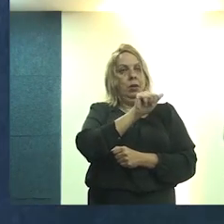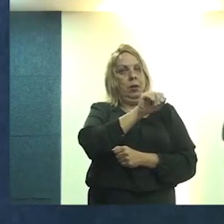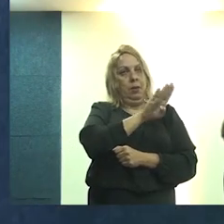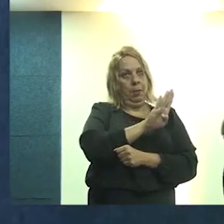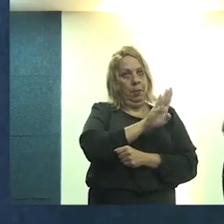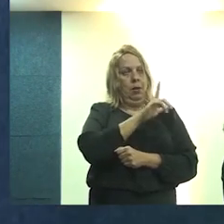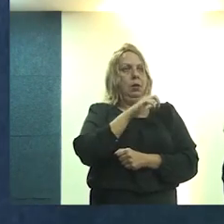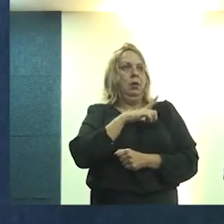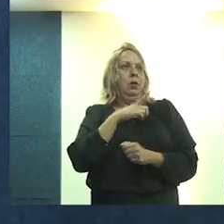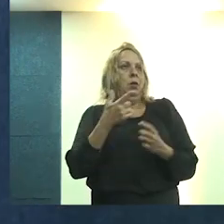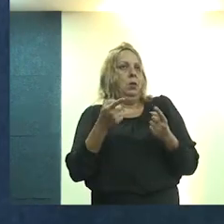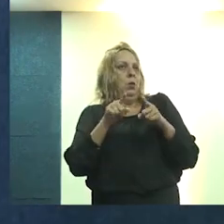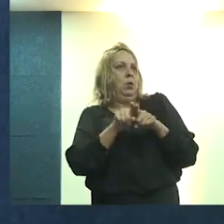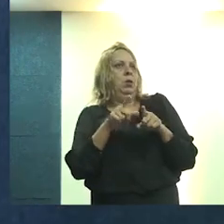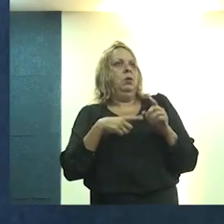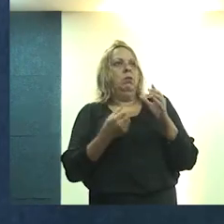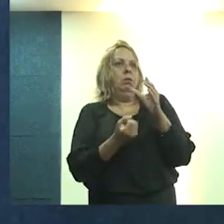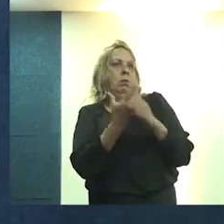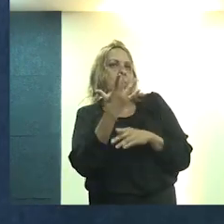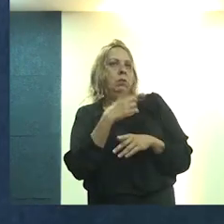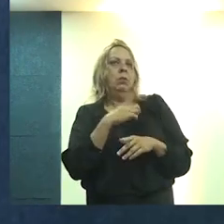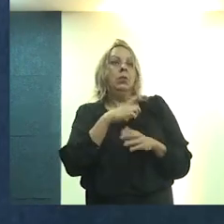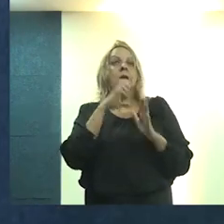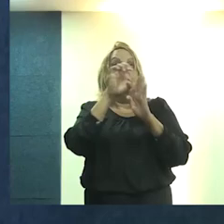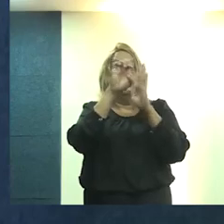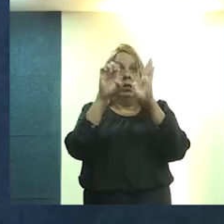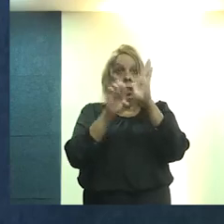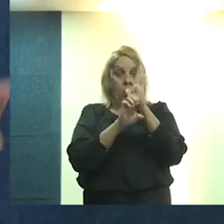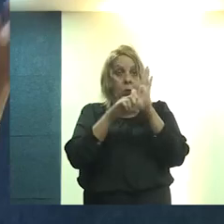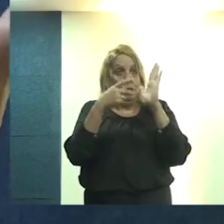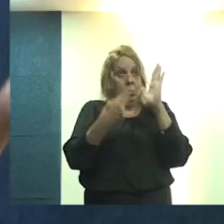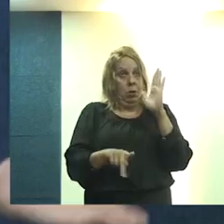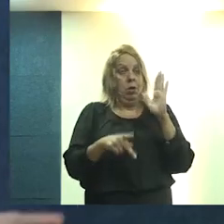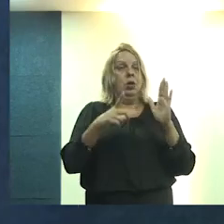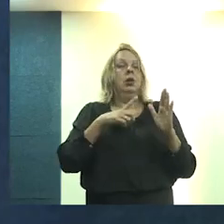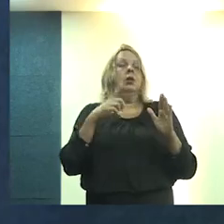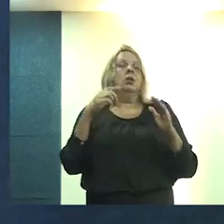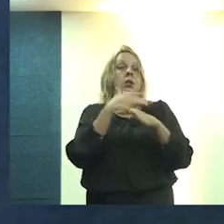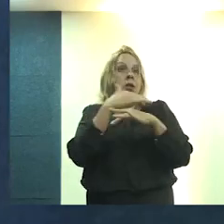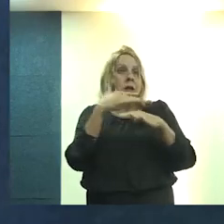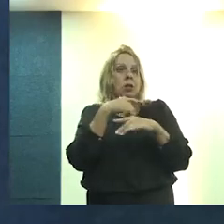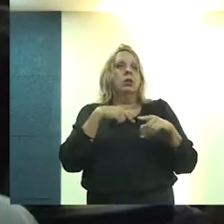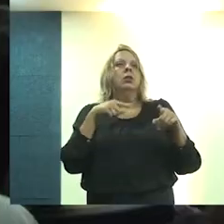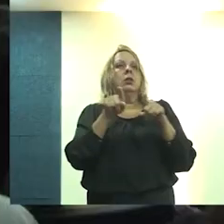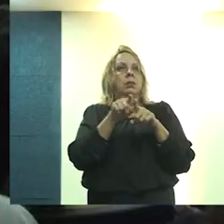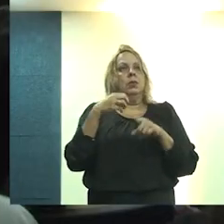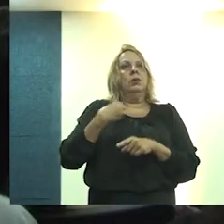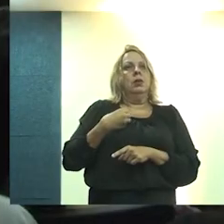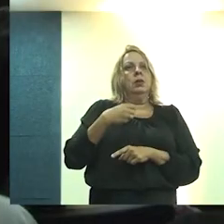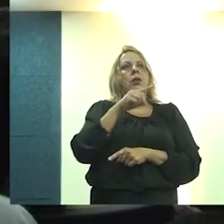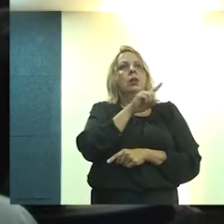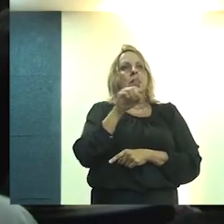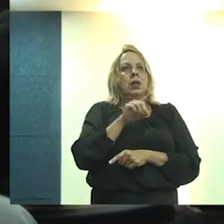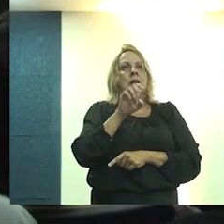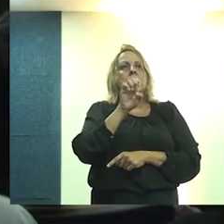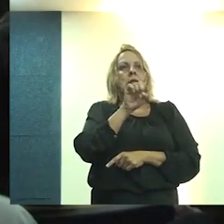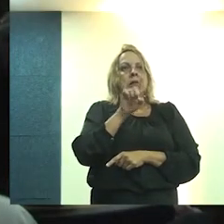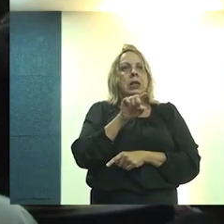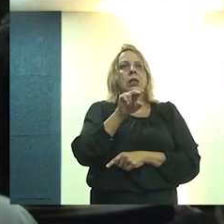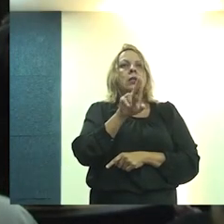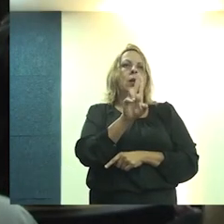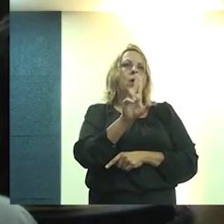ocasião, e foi quando teve o lançamento do Estatuto da Cidade, estive com o Zezel no lançamento